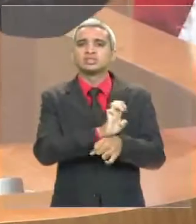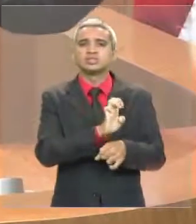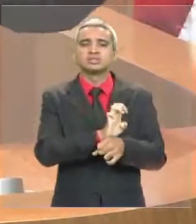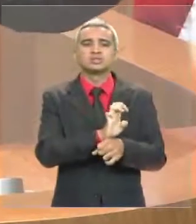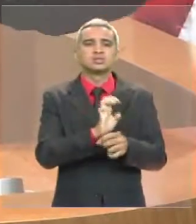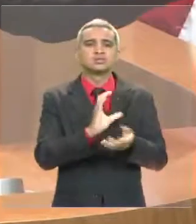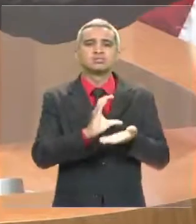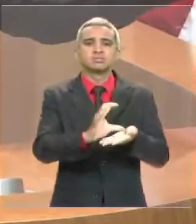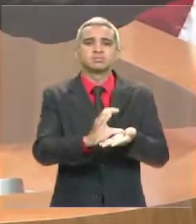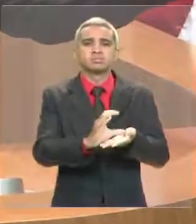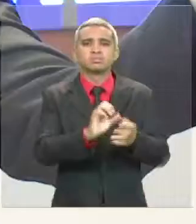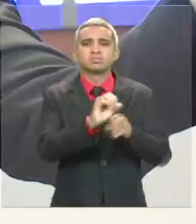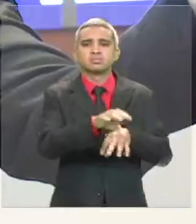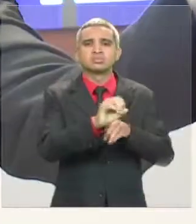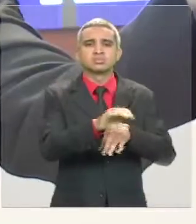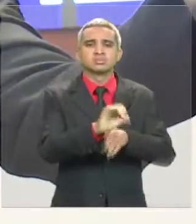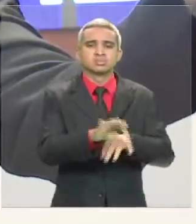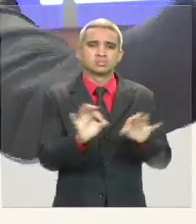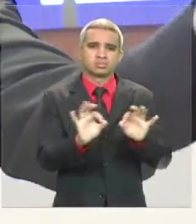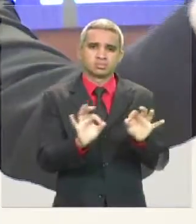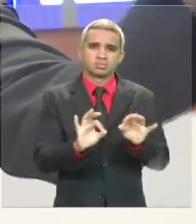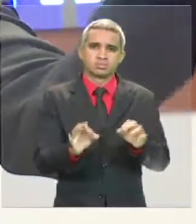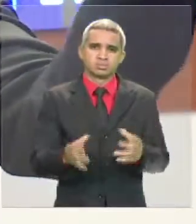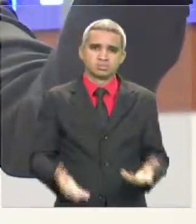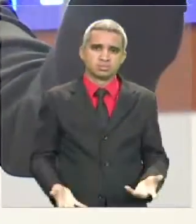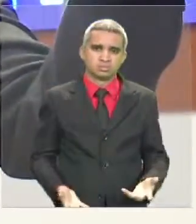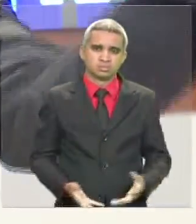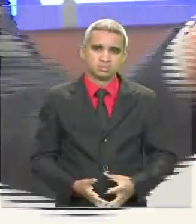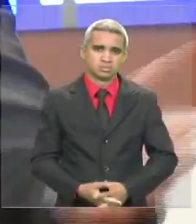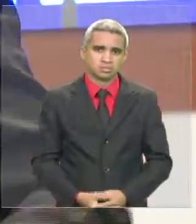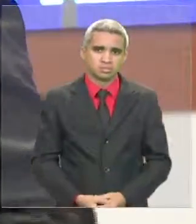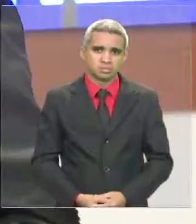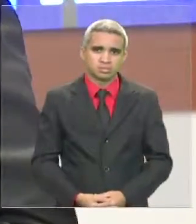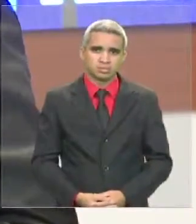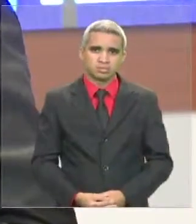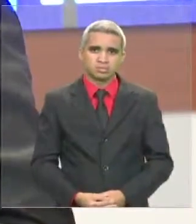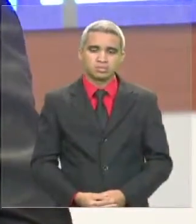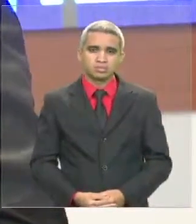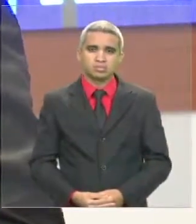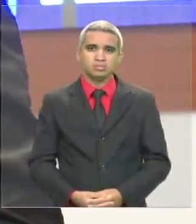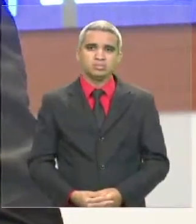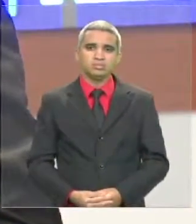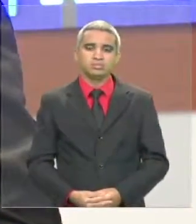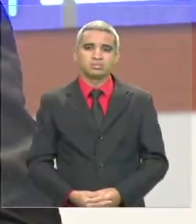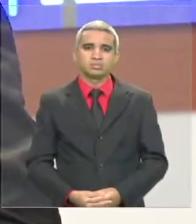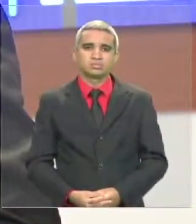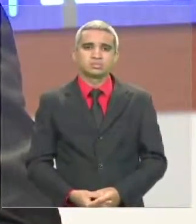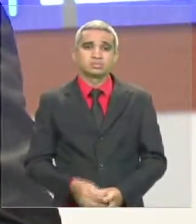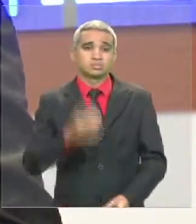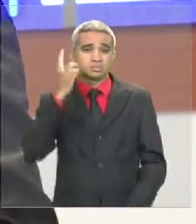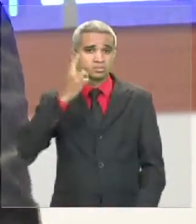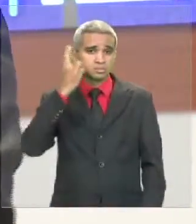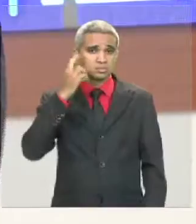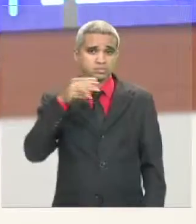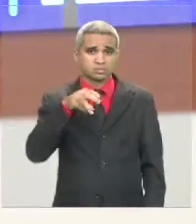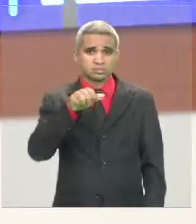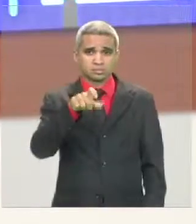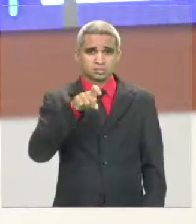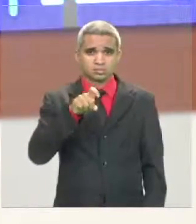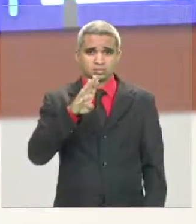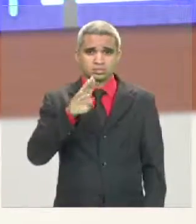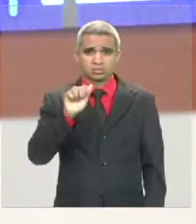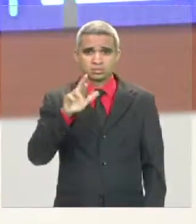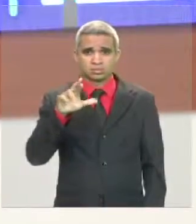nós não temos a atenção do Estado, fazendo um contraponto? Então, deputado Marcos Barros, é